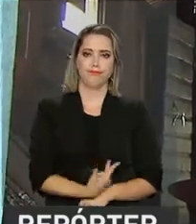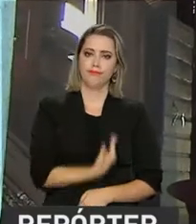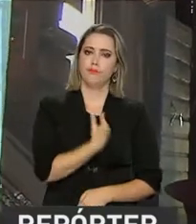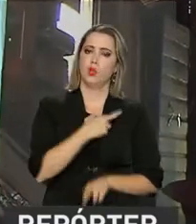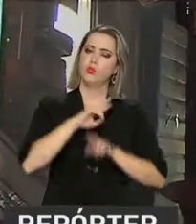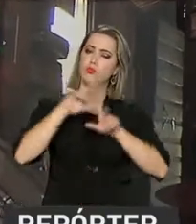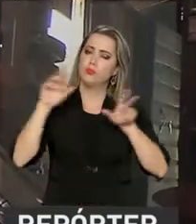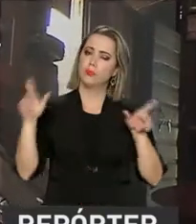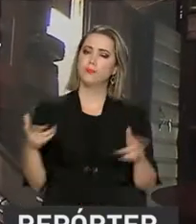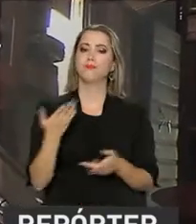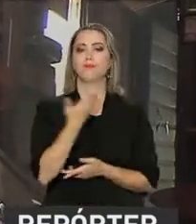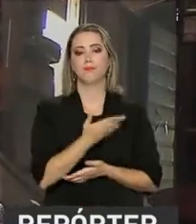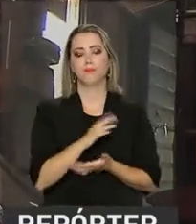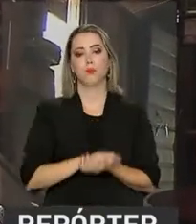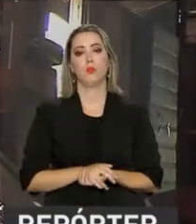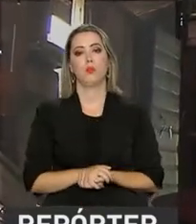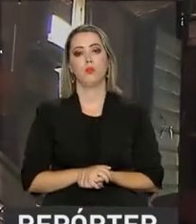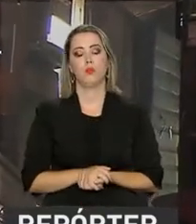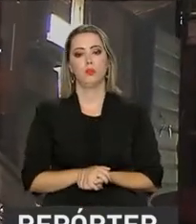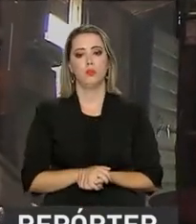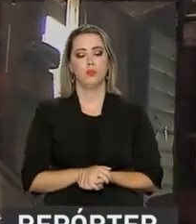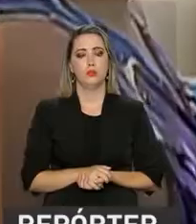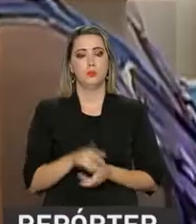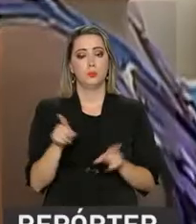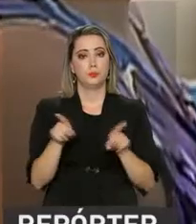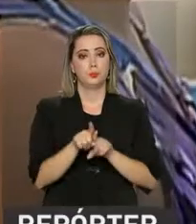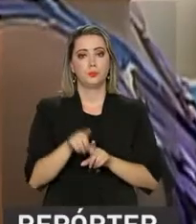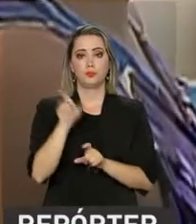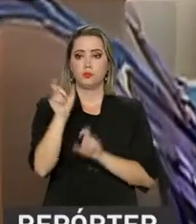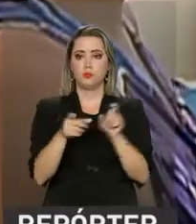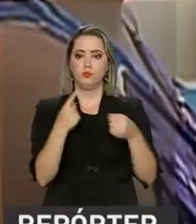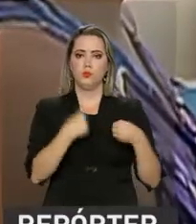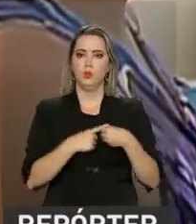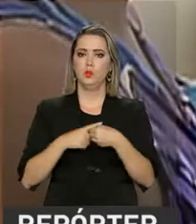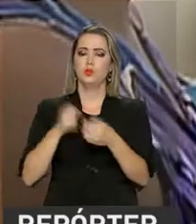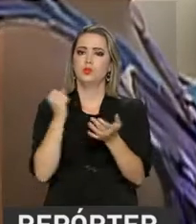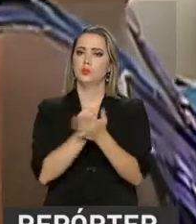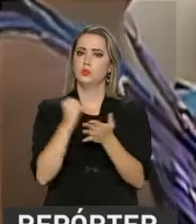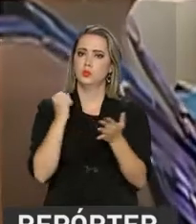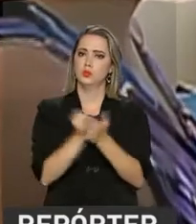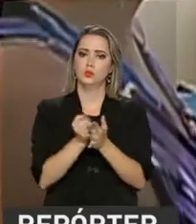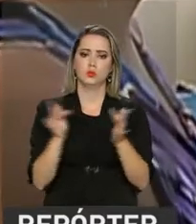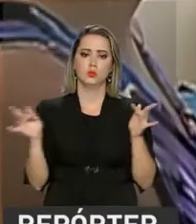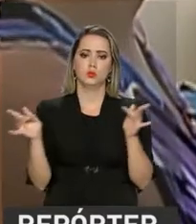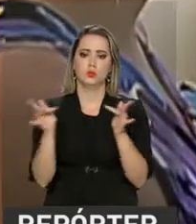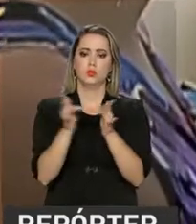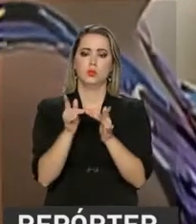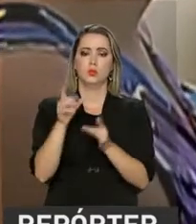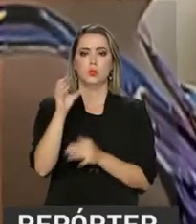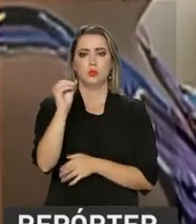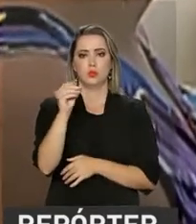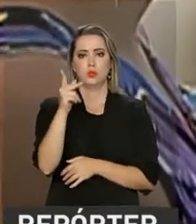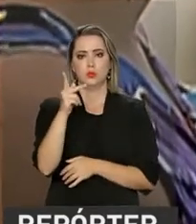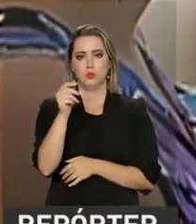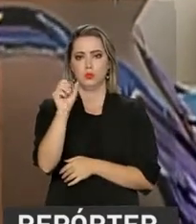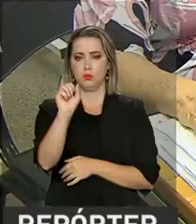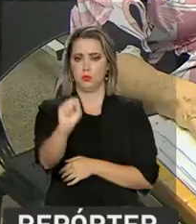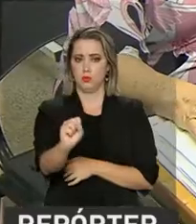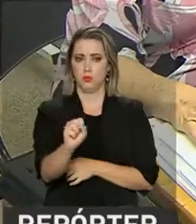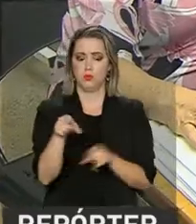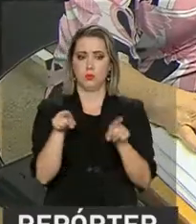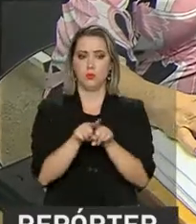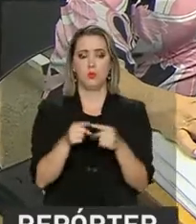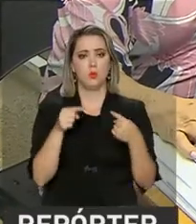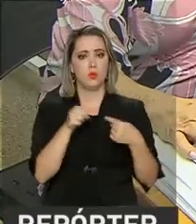Os municípios poderão contratar médicos cubanos por convênio diretamente com a Organização Pan-Americana da Saúde, a OPAS,